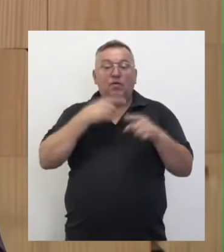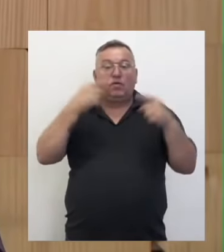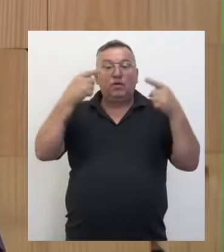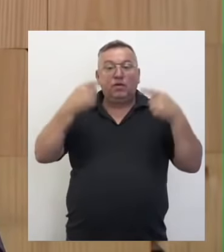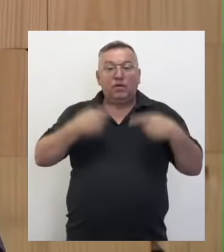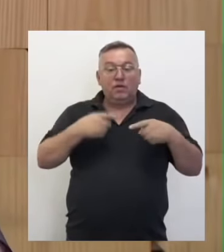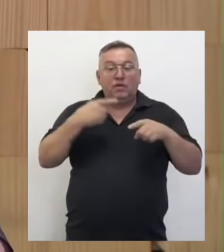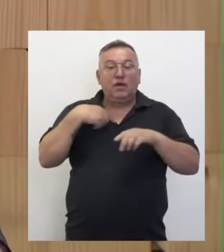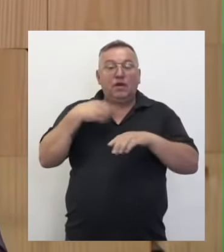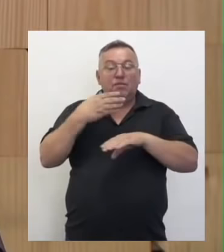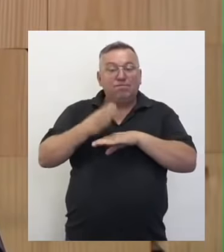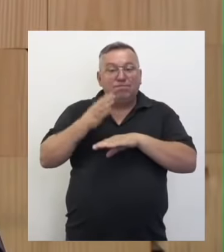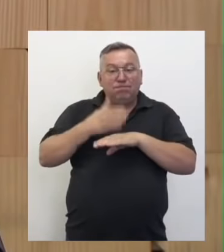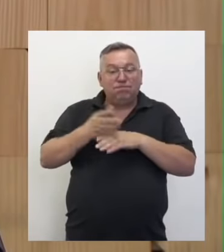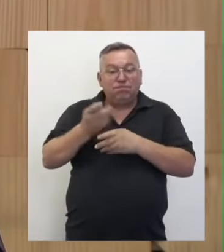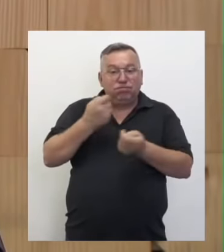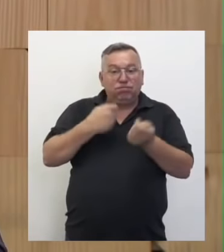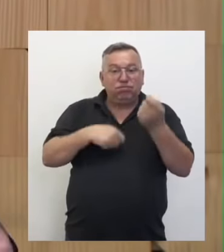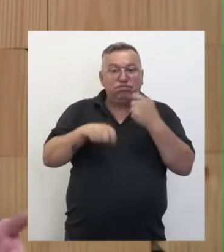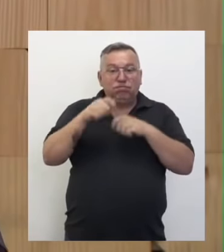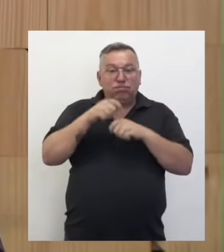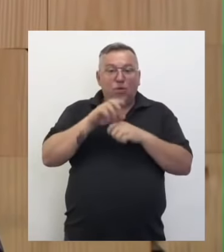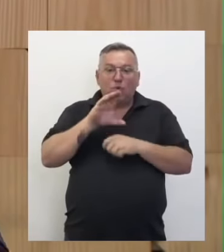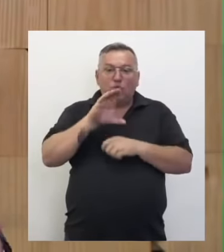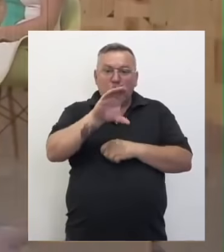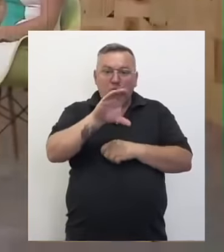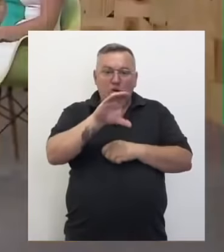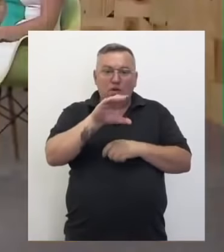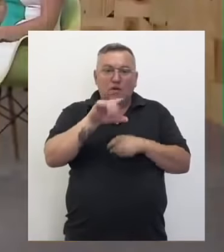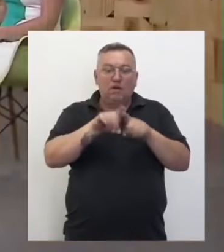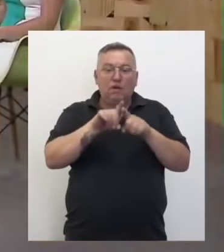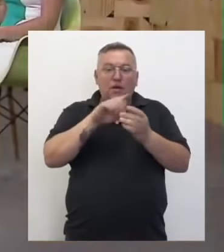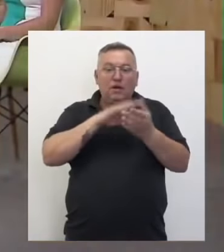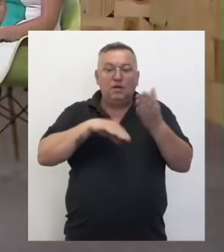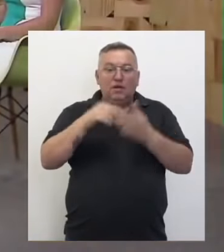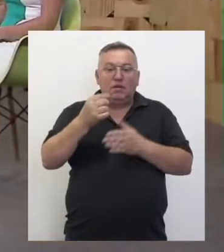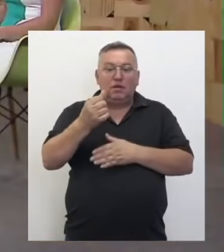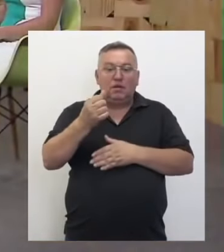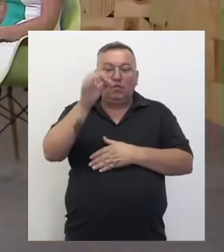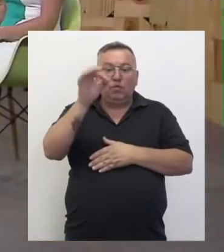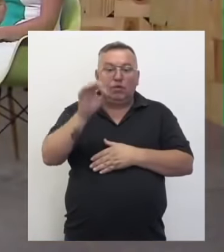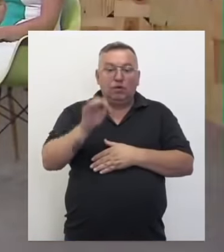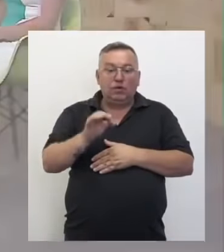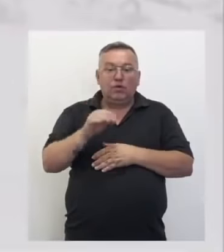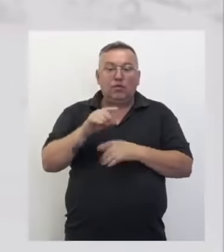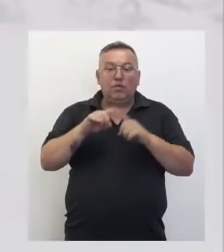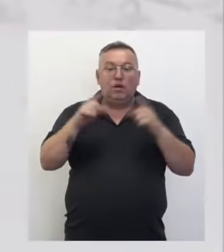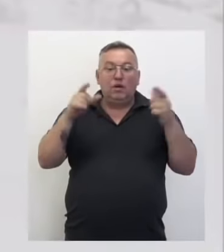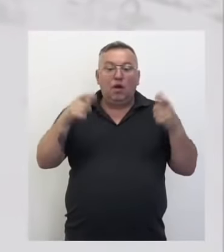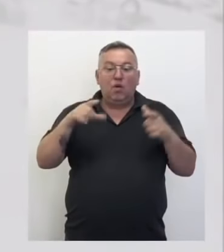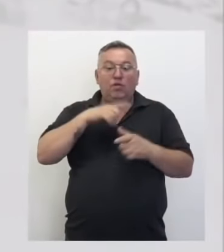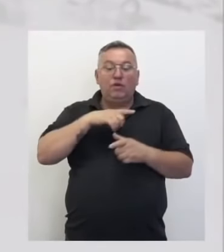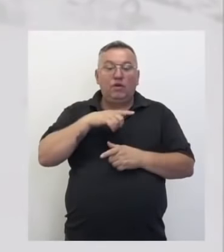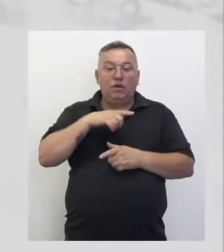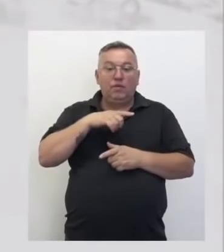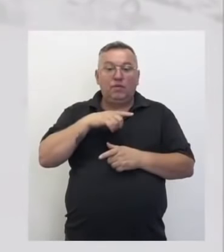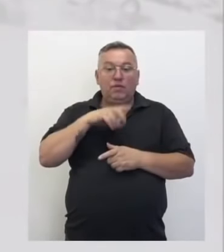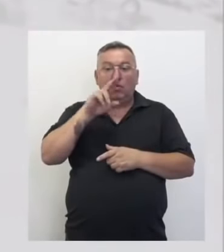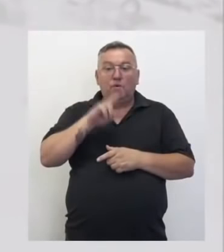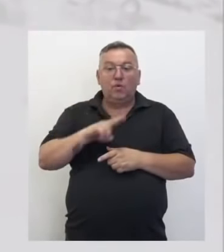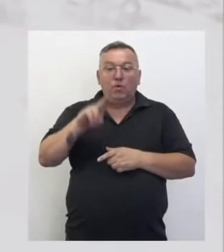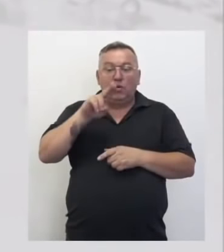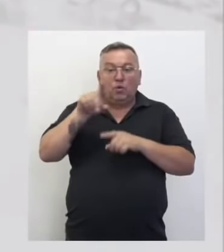das atividades econômicas hoje no centro-oeste, né? Que detém em torno de 16%, mas é onde nós temos um uso